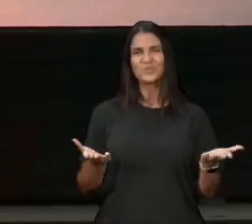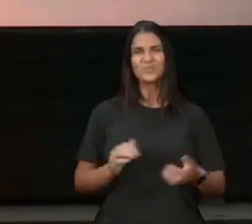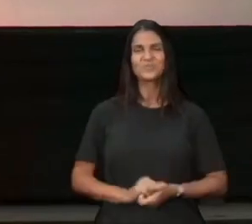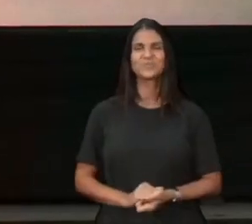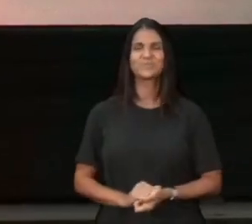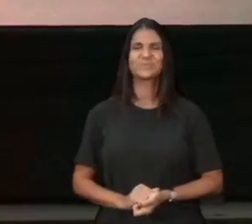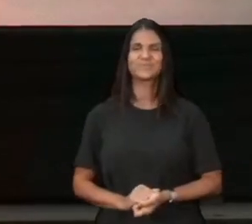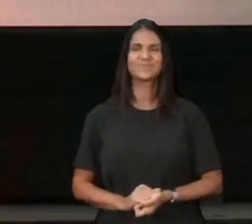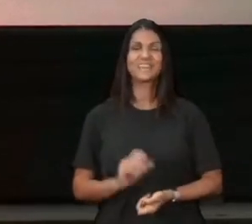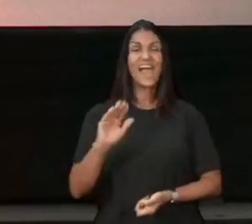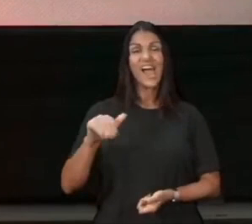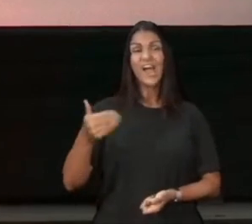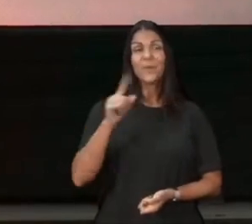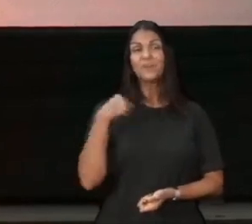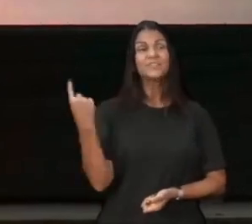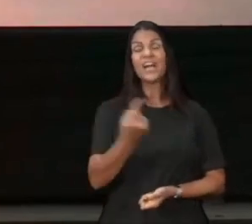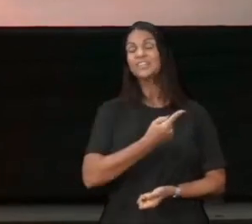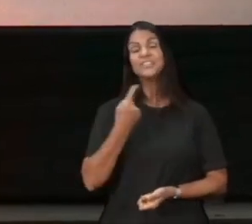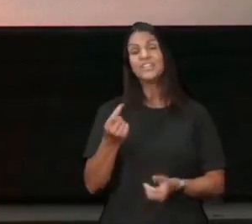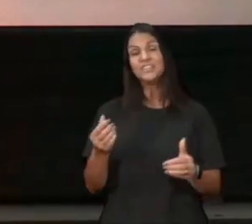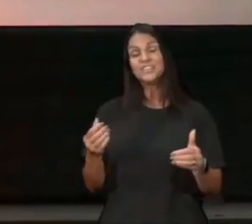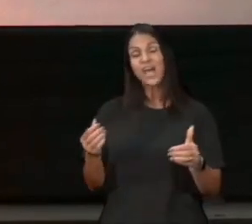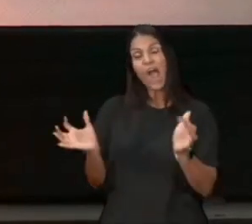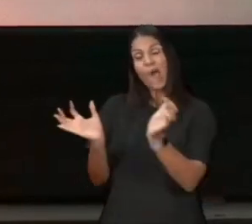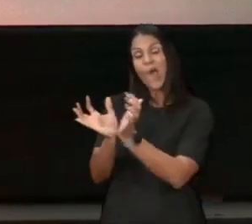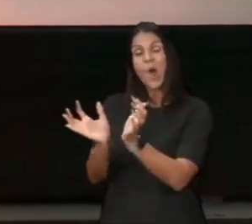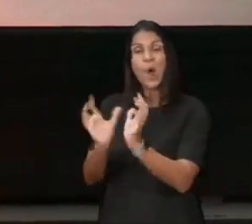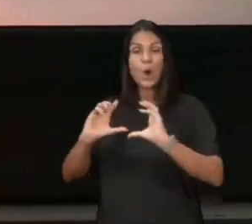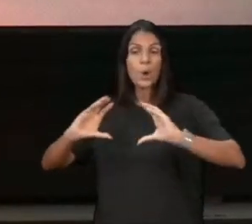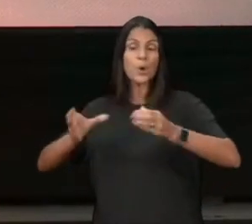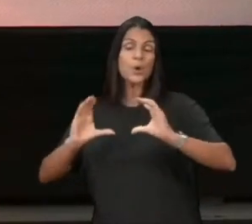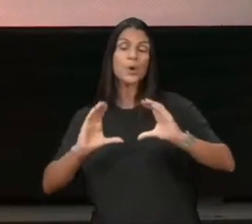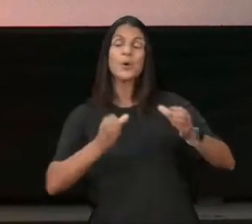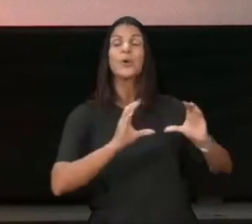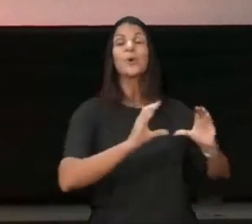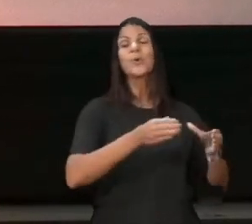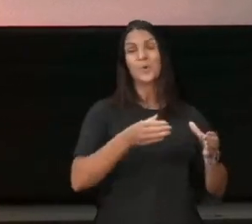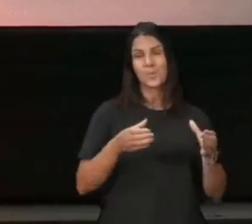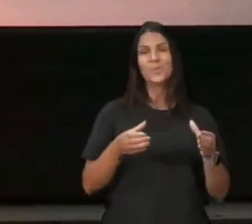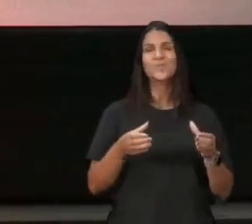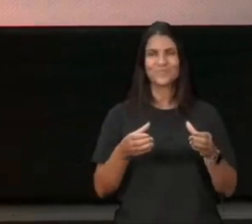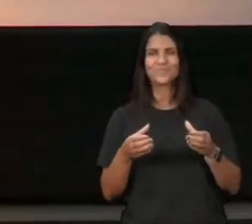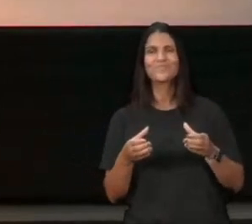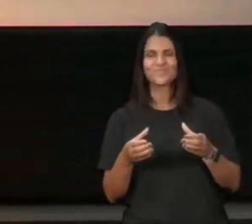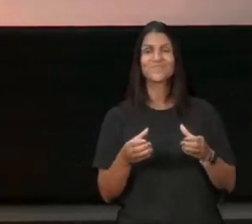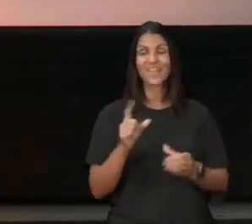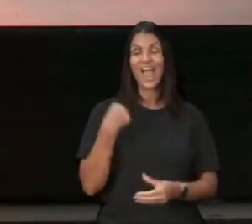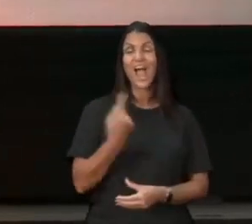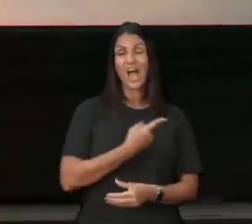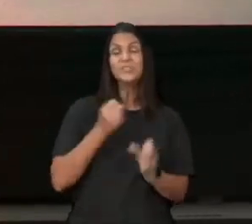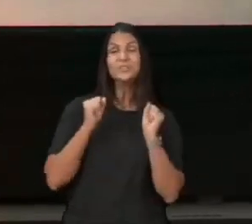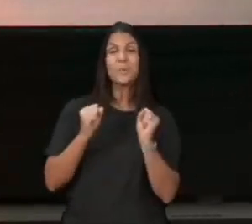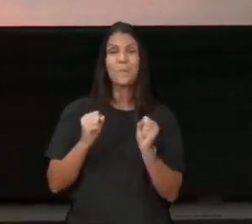quando a gente é de time, sempre vai ter alguém, que podia até fazer um gol para si, mas que decide dar um gol para você, tem muitas